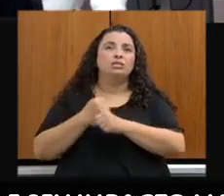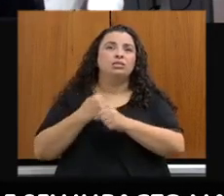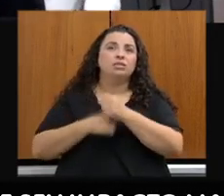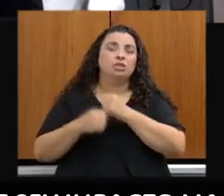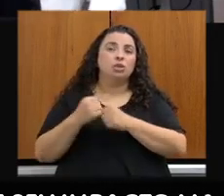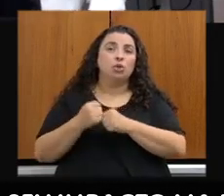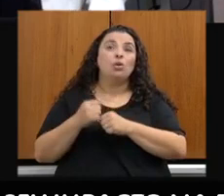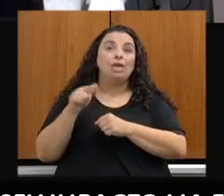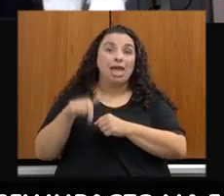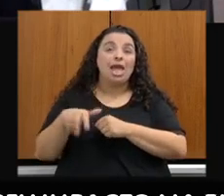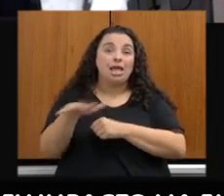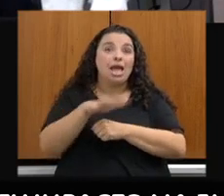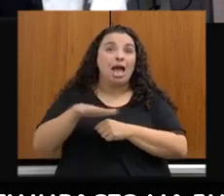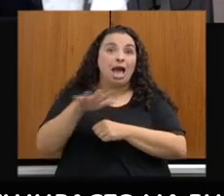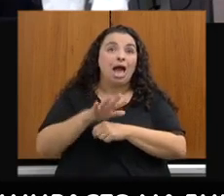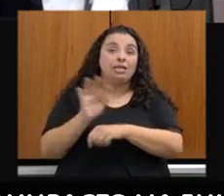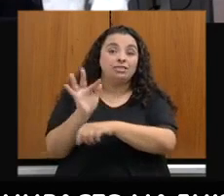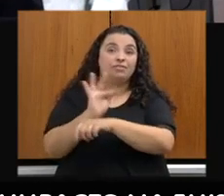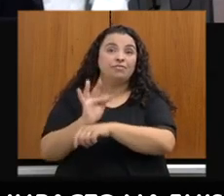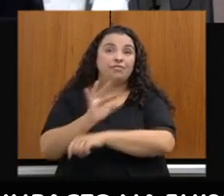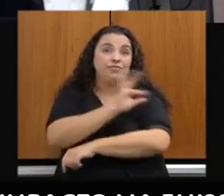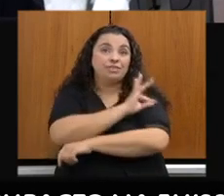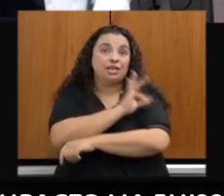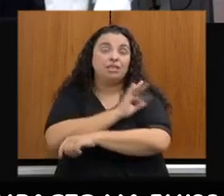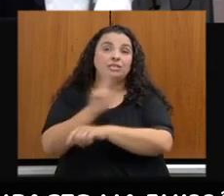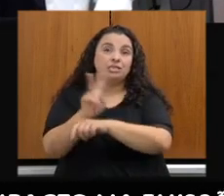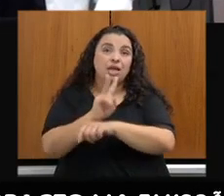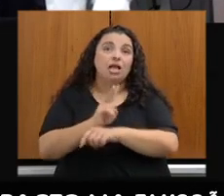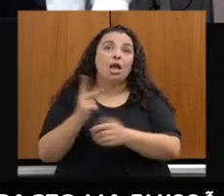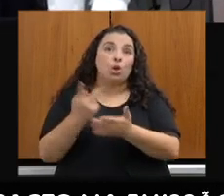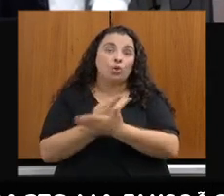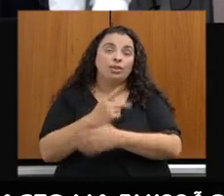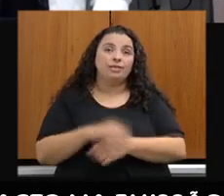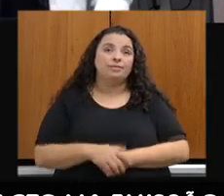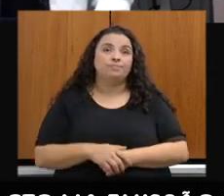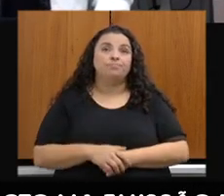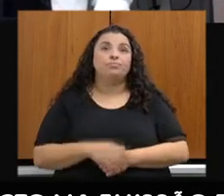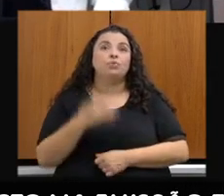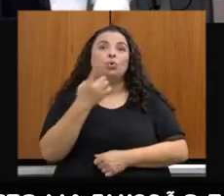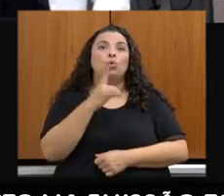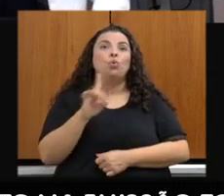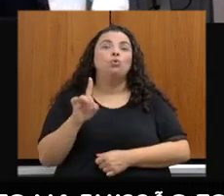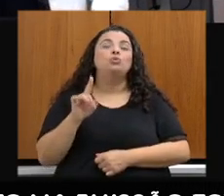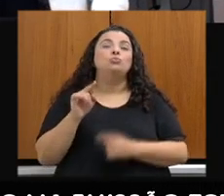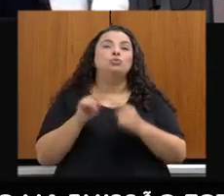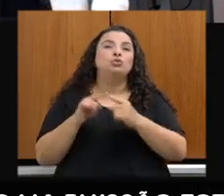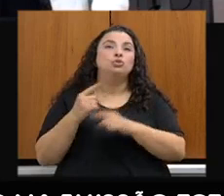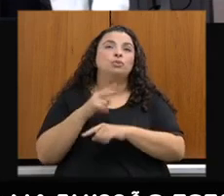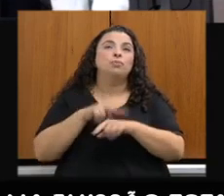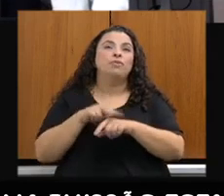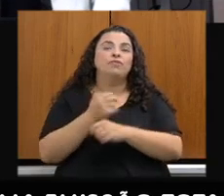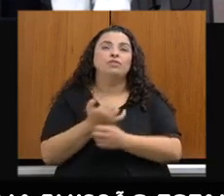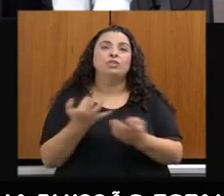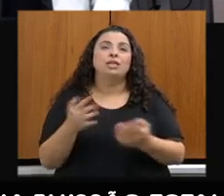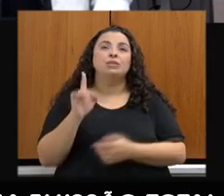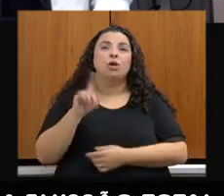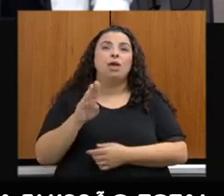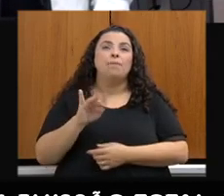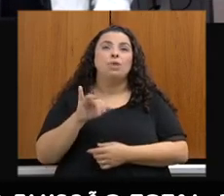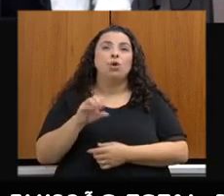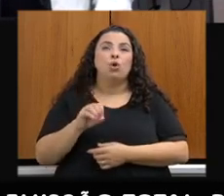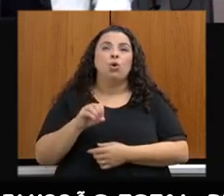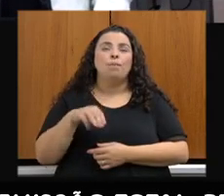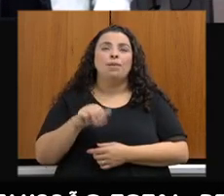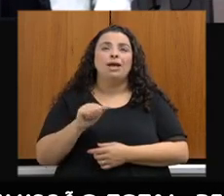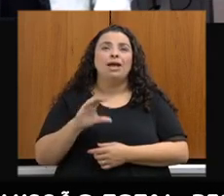fiscalizadas no ano de 2021. Por fim, o bioma Caatinga, um bioma com uma área de abrangência menor no nosso estado, mas